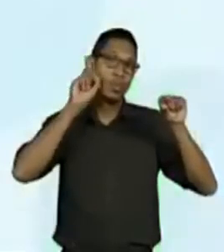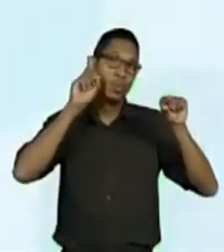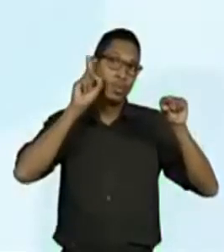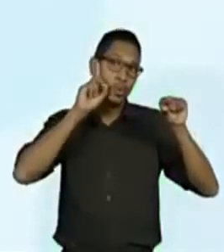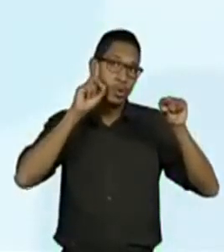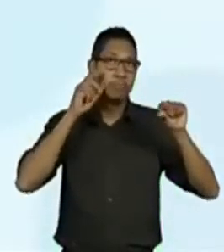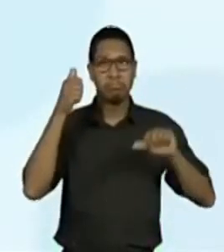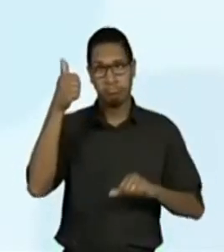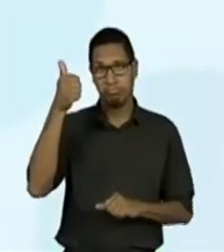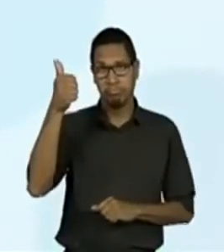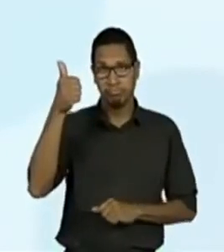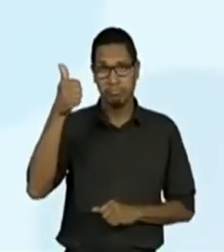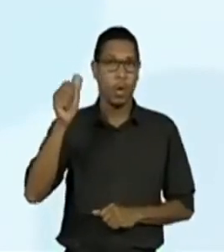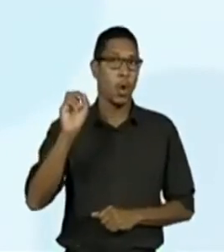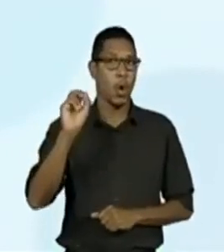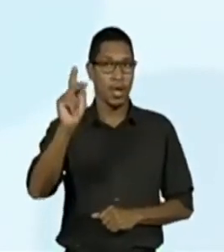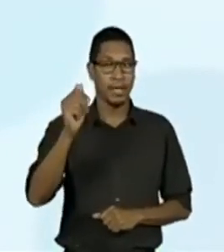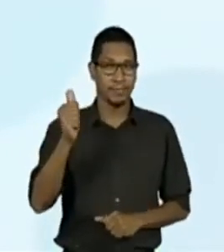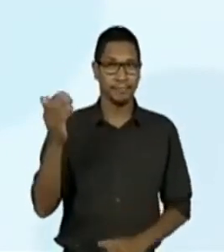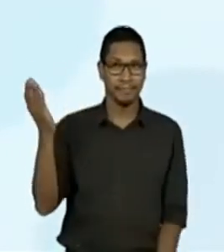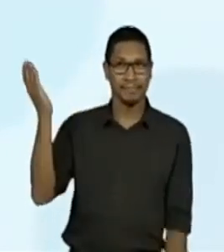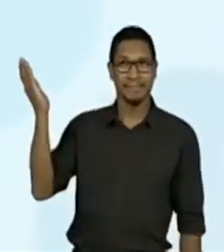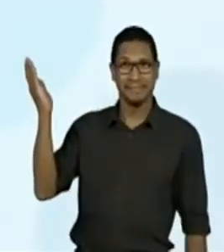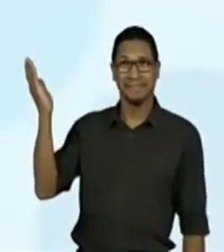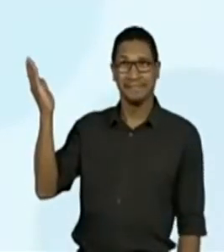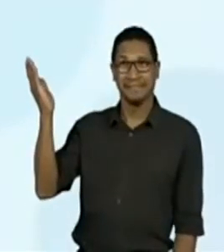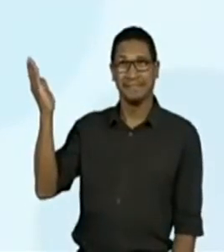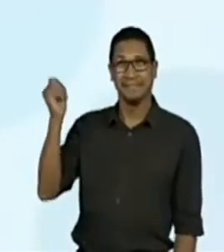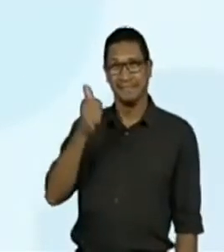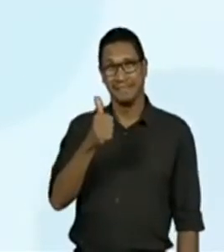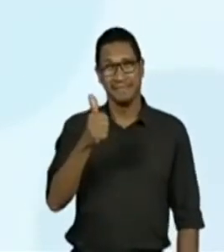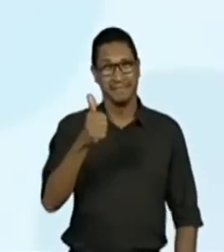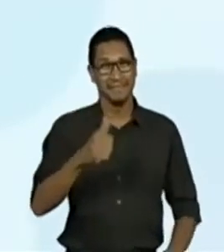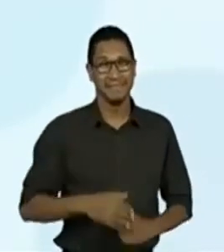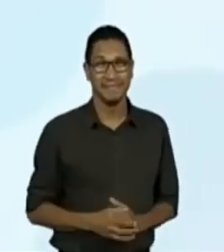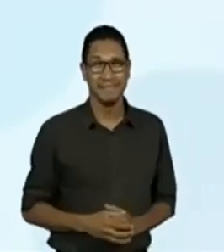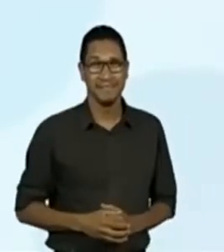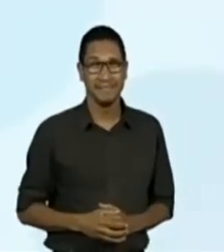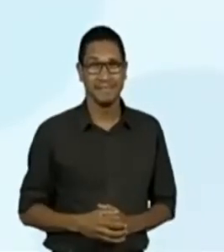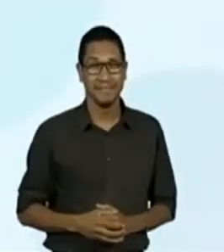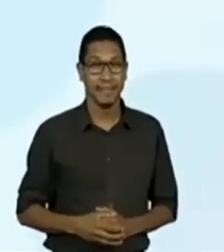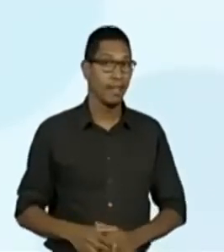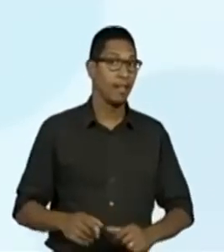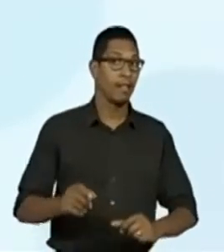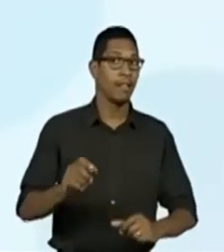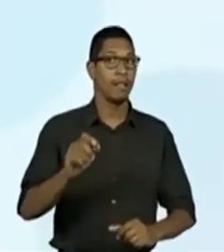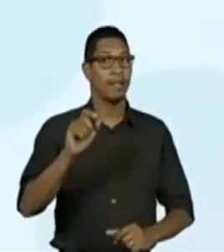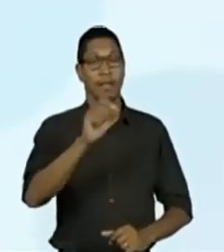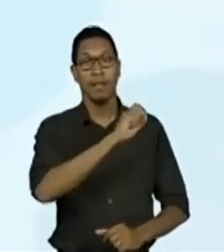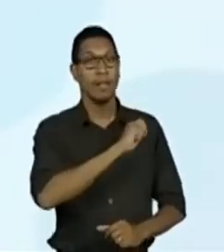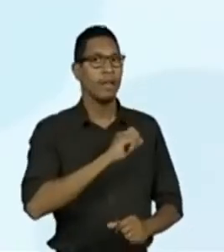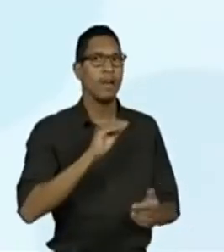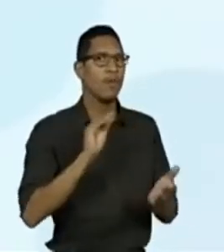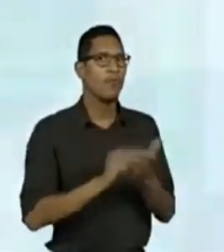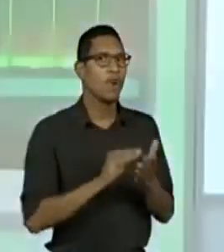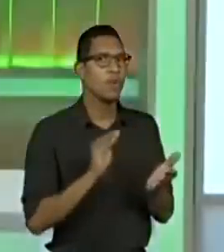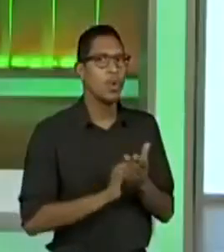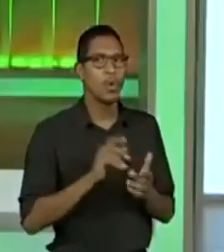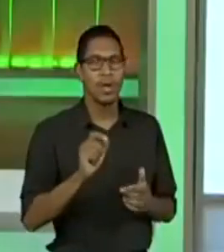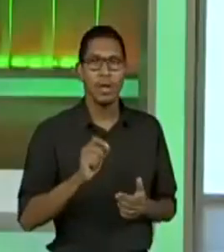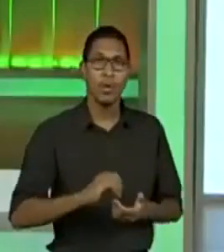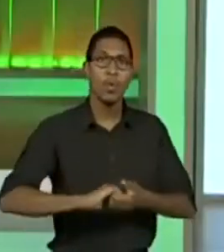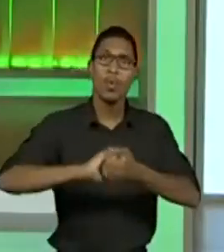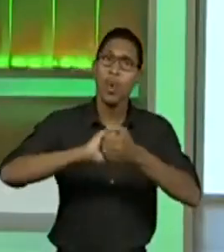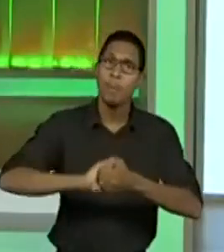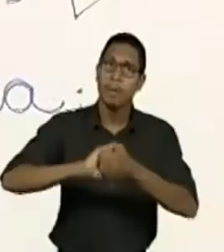um. Ok, temos o cabeçalho. aí nós sabíamos, nós vimos que faltava uma saudação